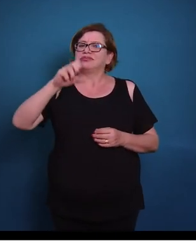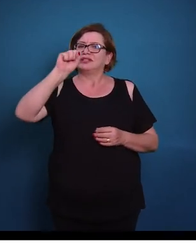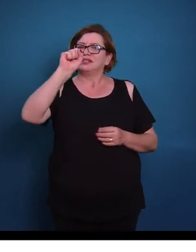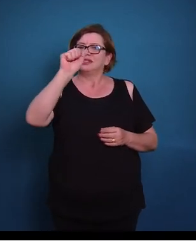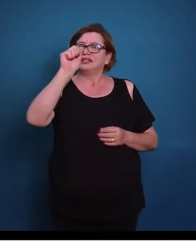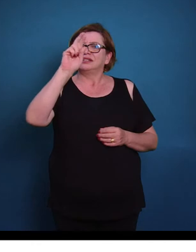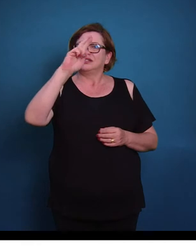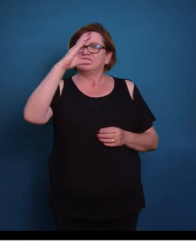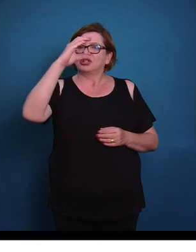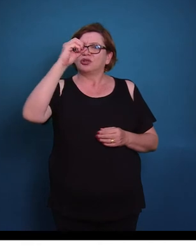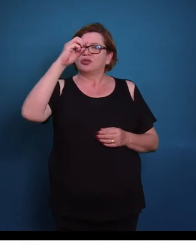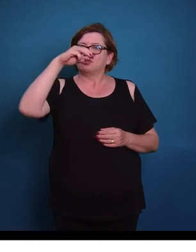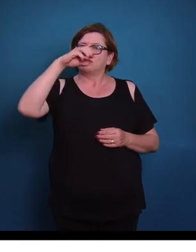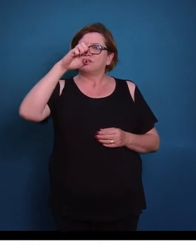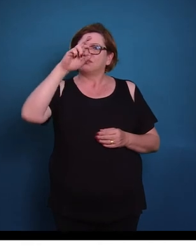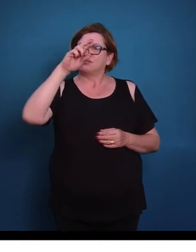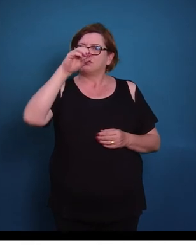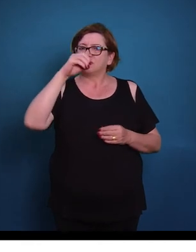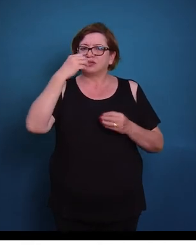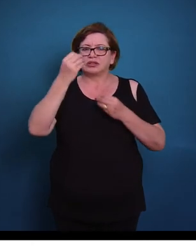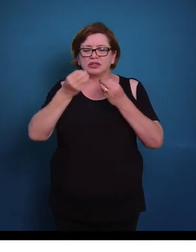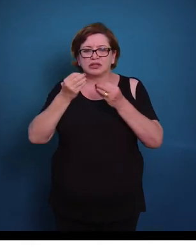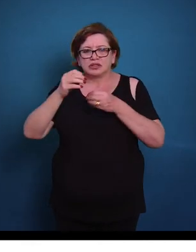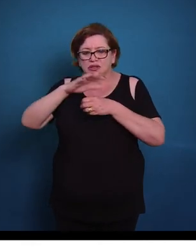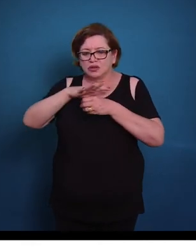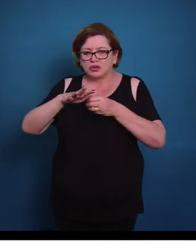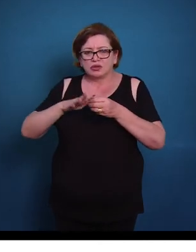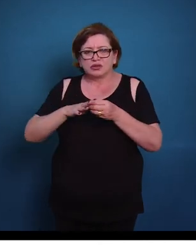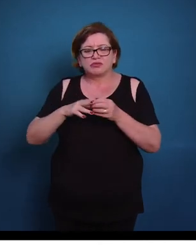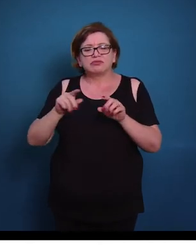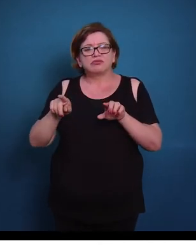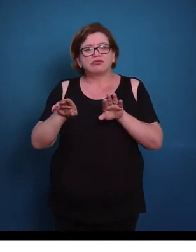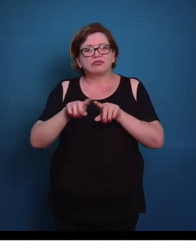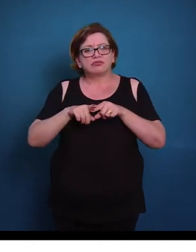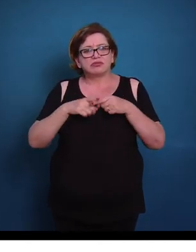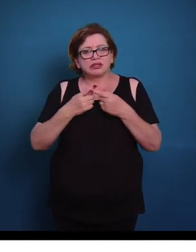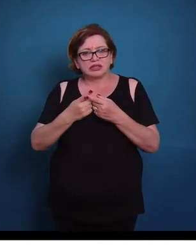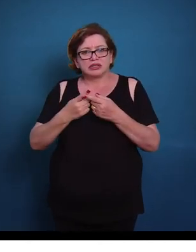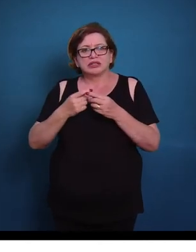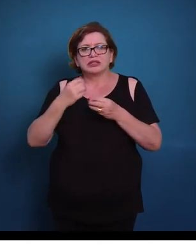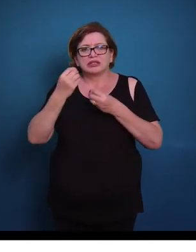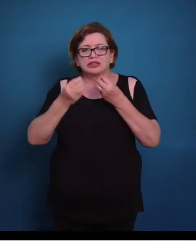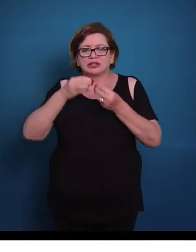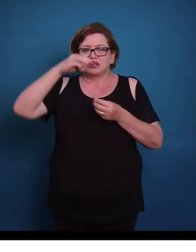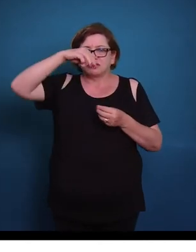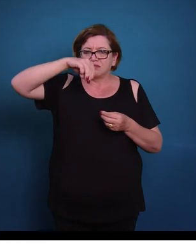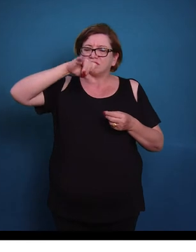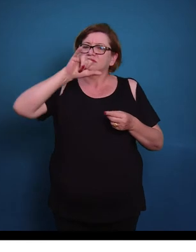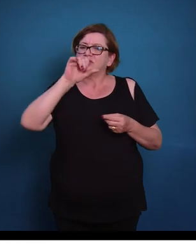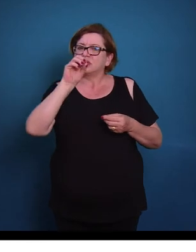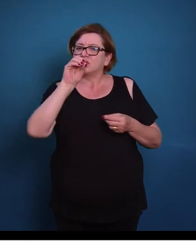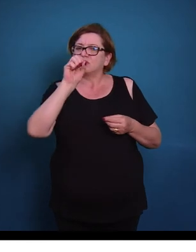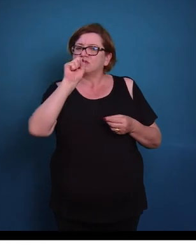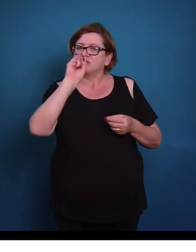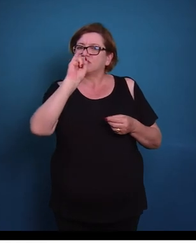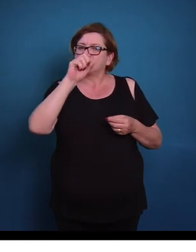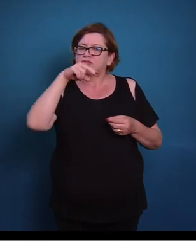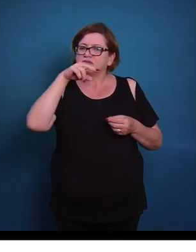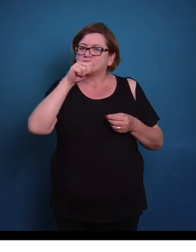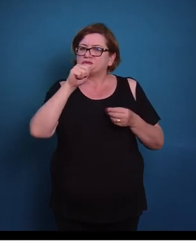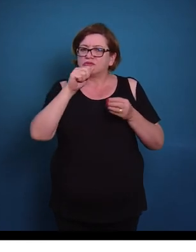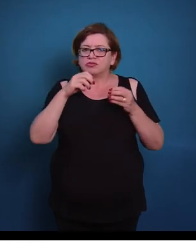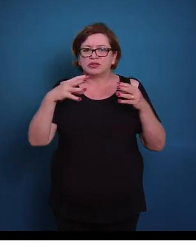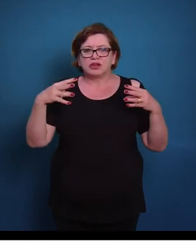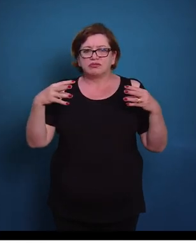mas ele possui os filamentos de actina estabilizado no citoplasma. No entanto, os filamentos de miosina, eles só vão ser formados